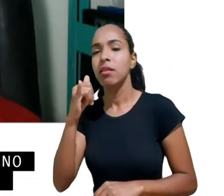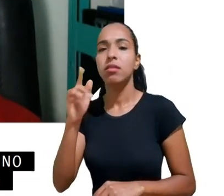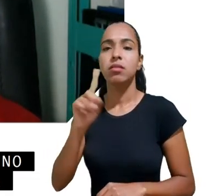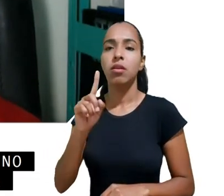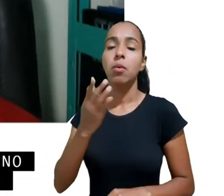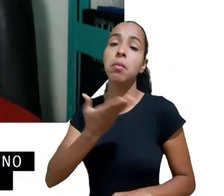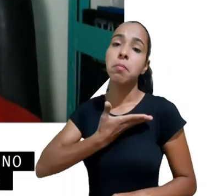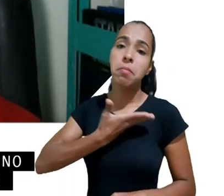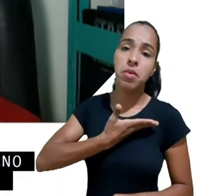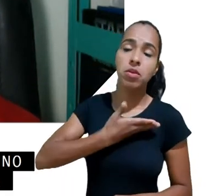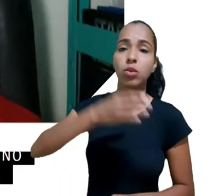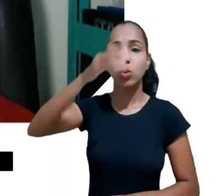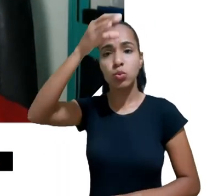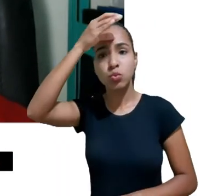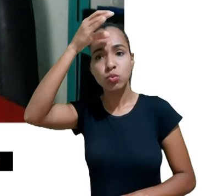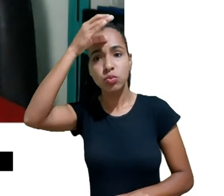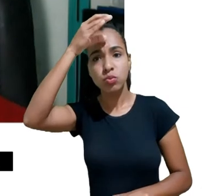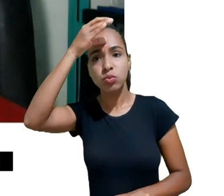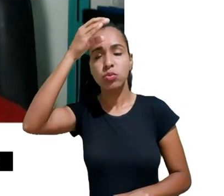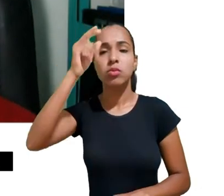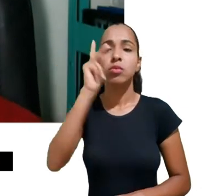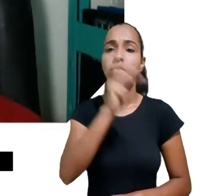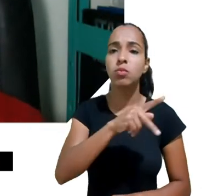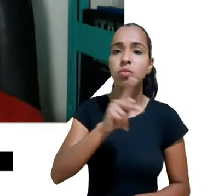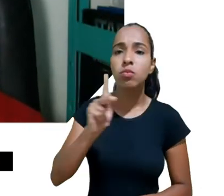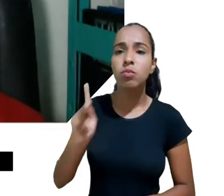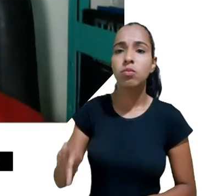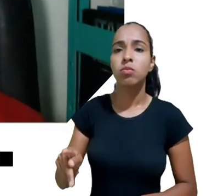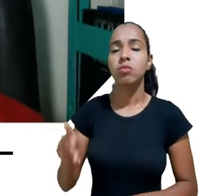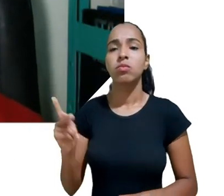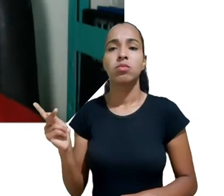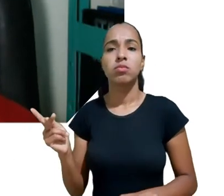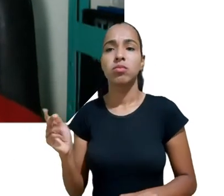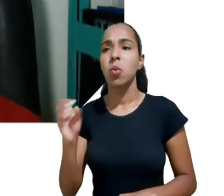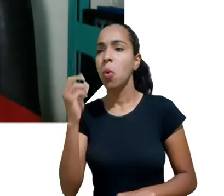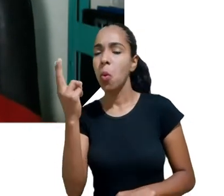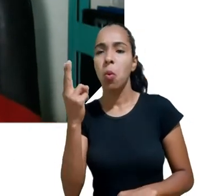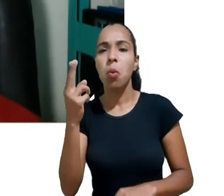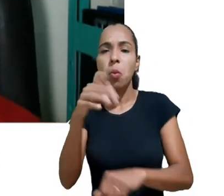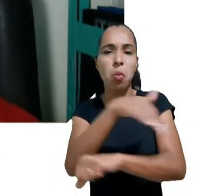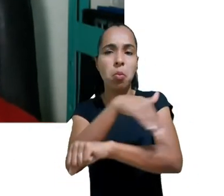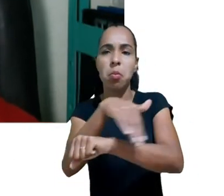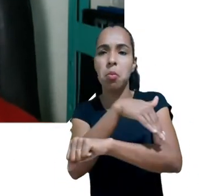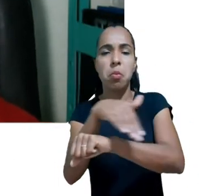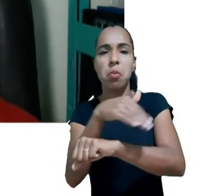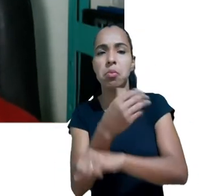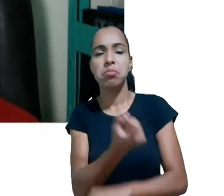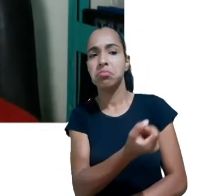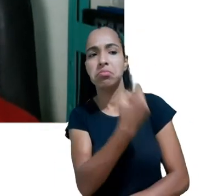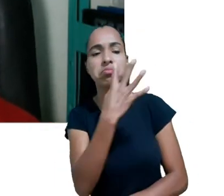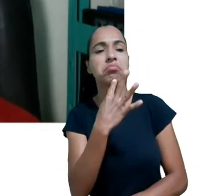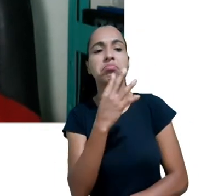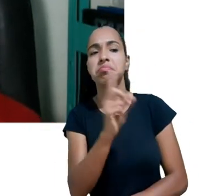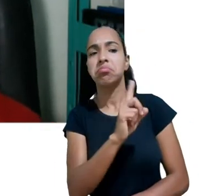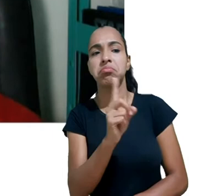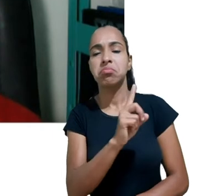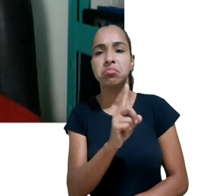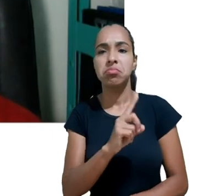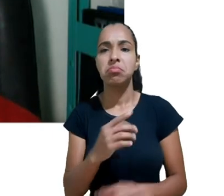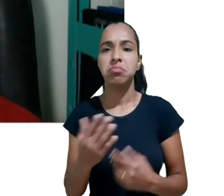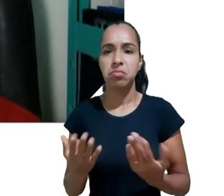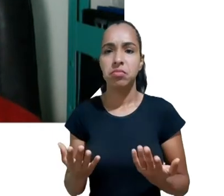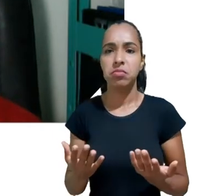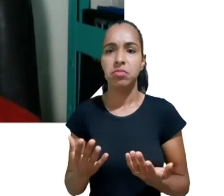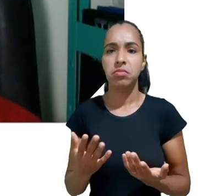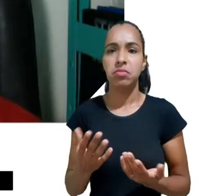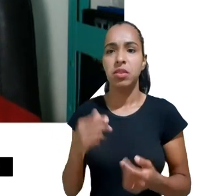professor como um estranho na rua que a gente tenha esse olhar para a nossa responsabilidade no